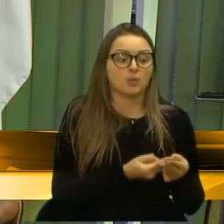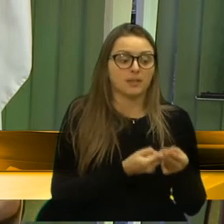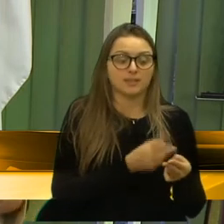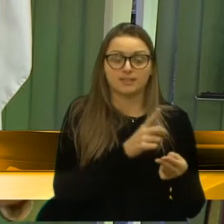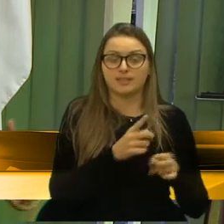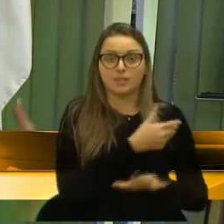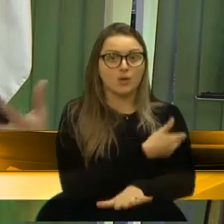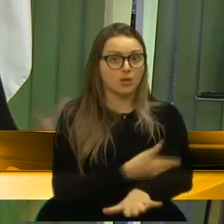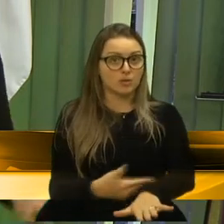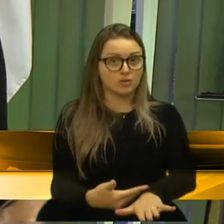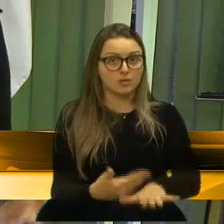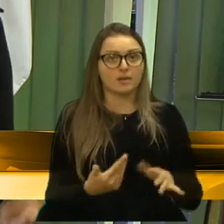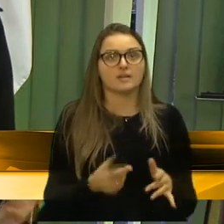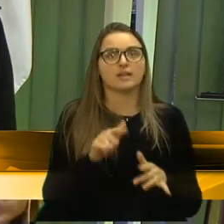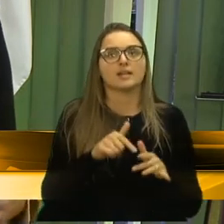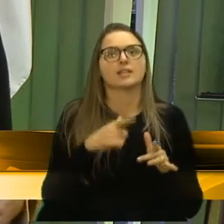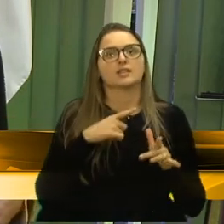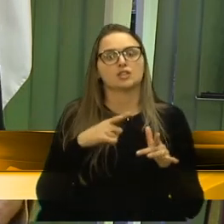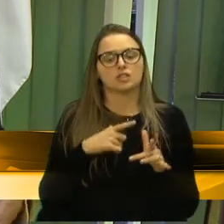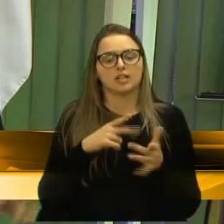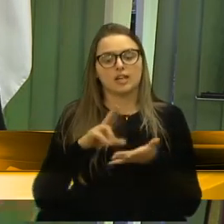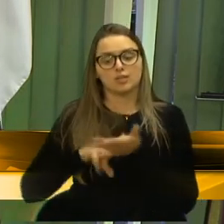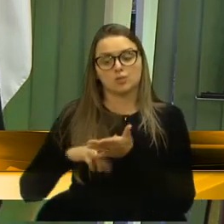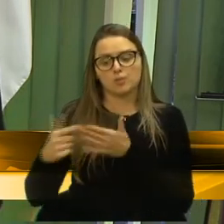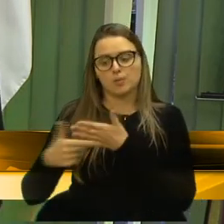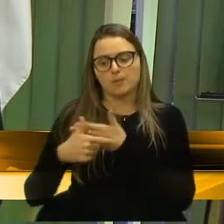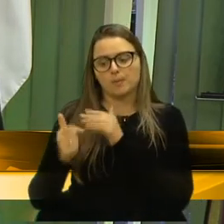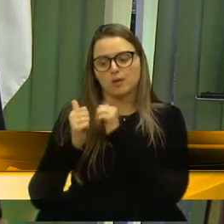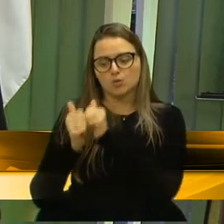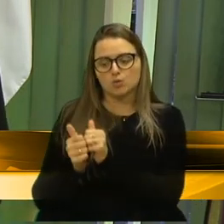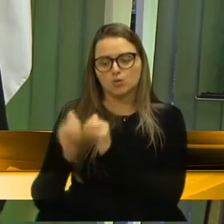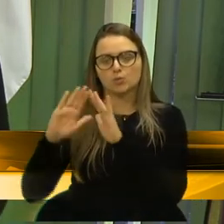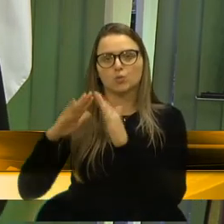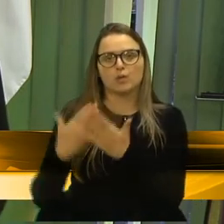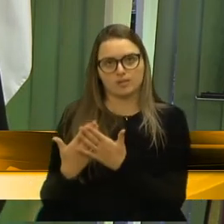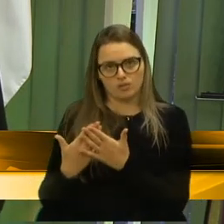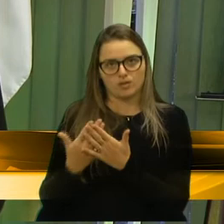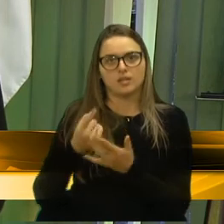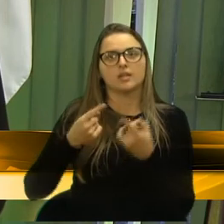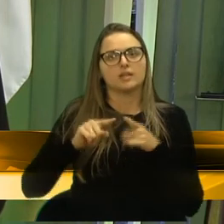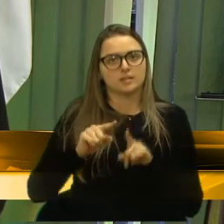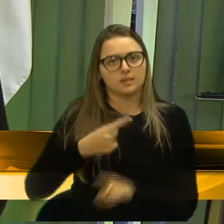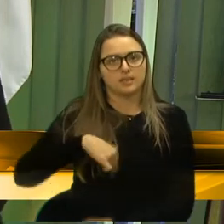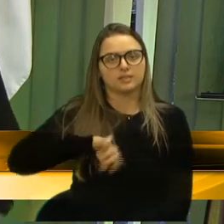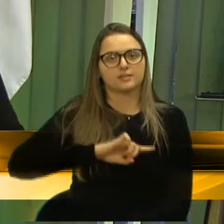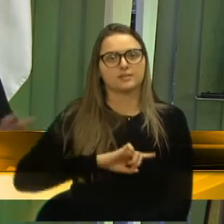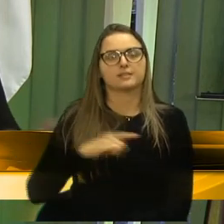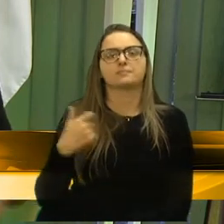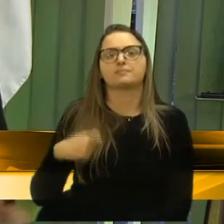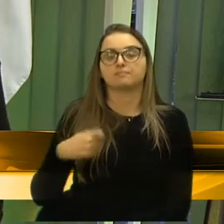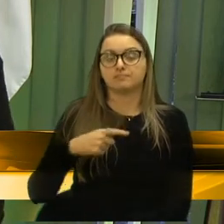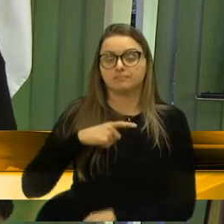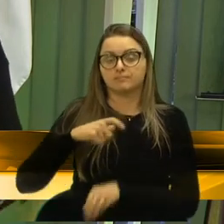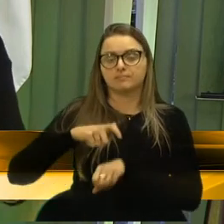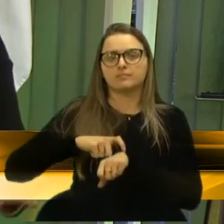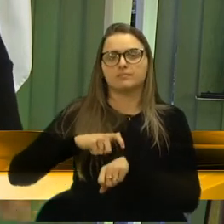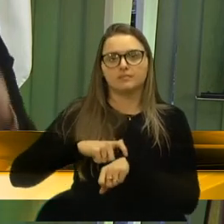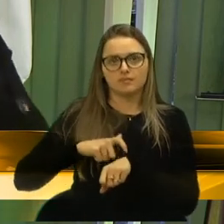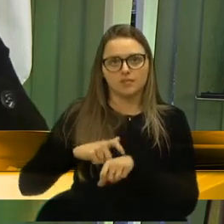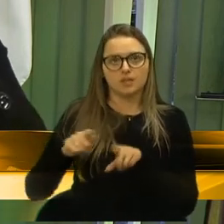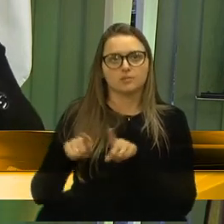isso, dividiam com a escola. Mas é necessário que a gente tenha tempo também,